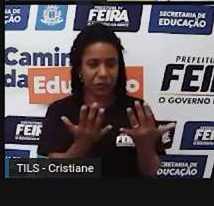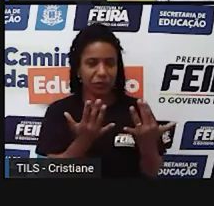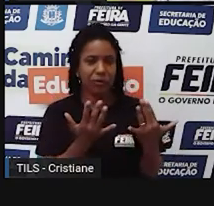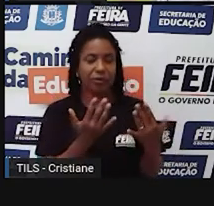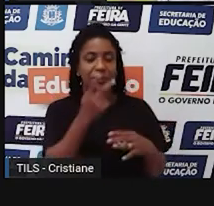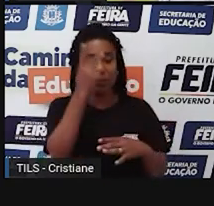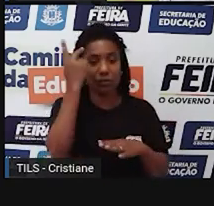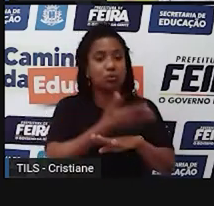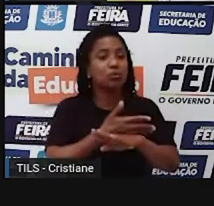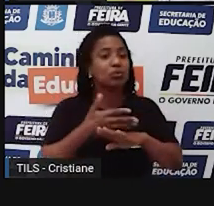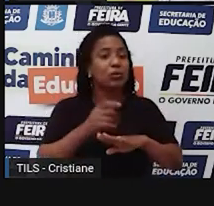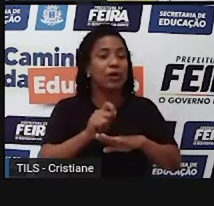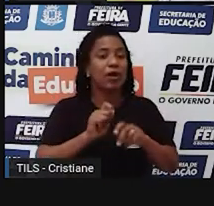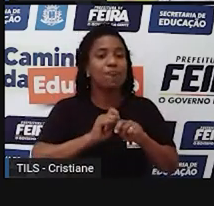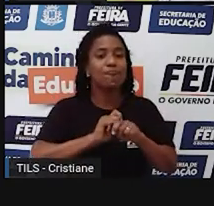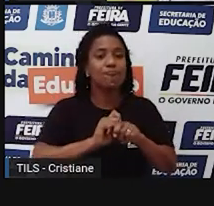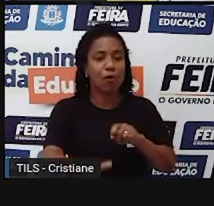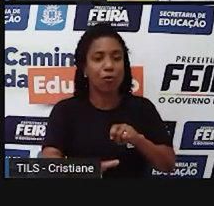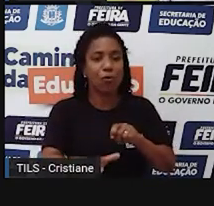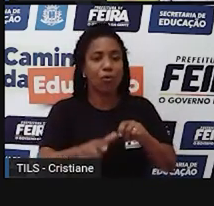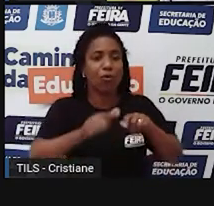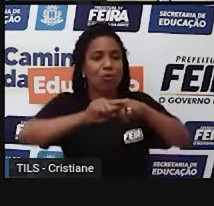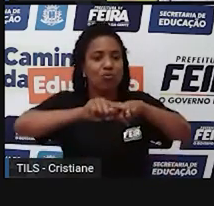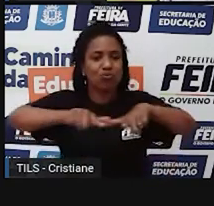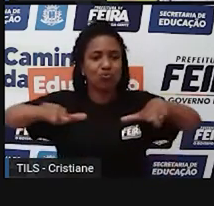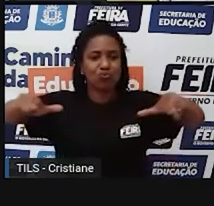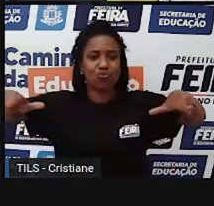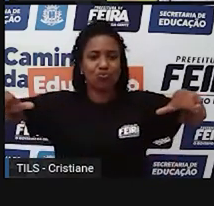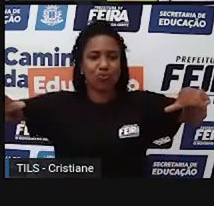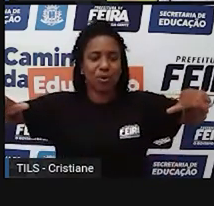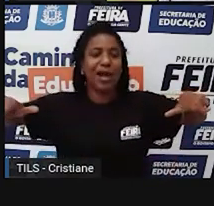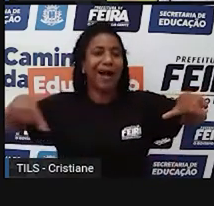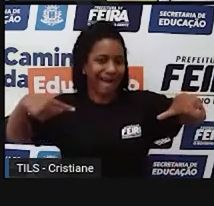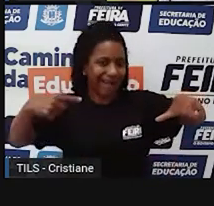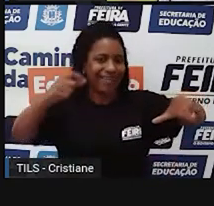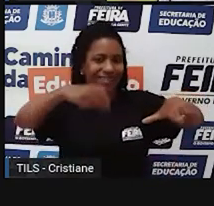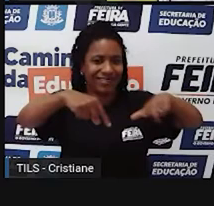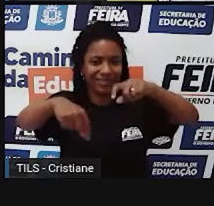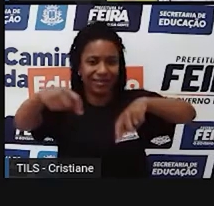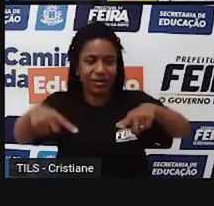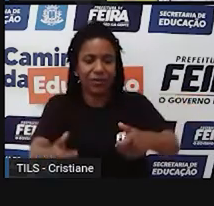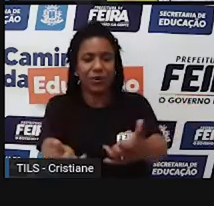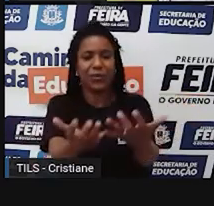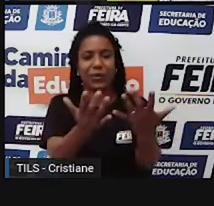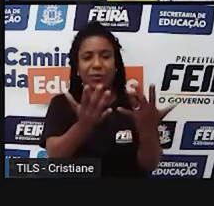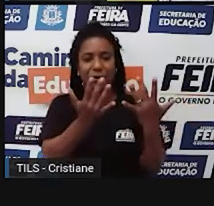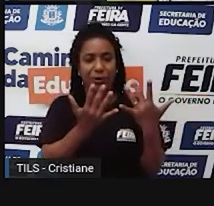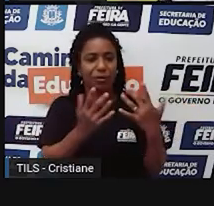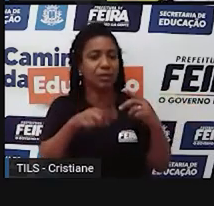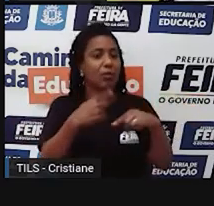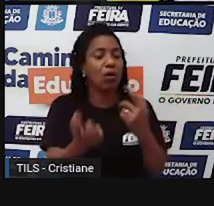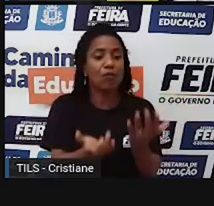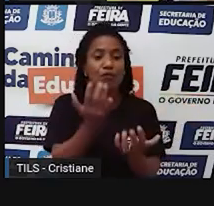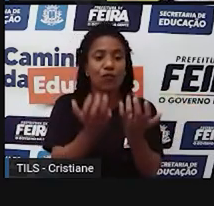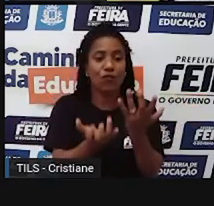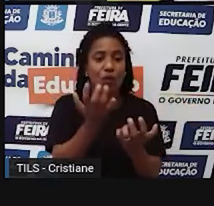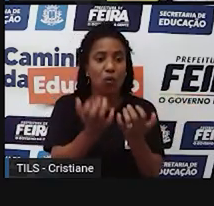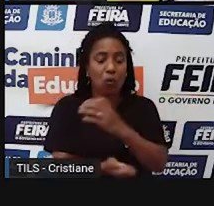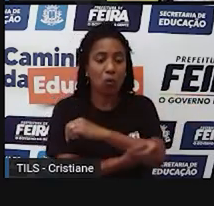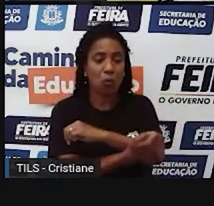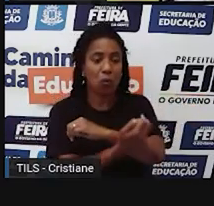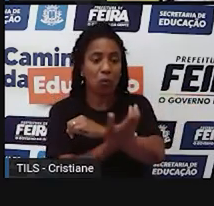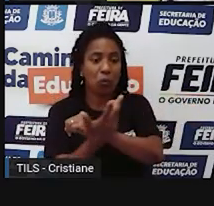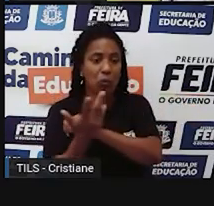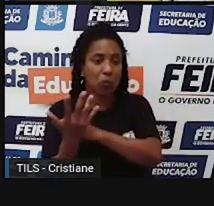pastagens e também limpar as áreas agricultáveis. Então, esse, são momentos, assim, que a gente deve